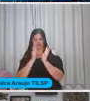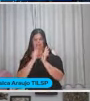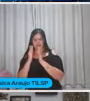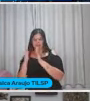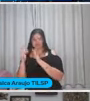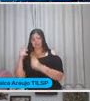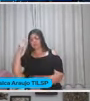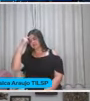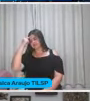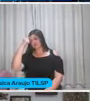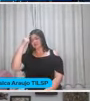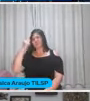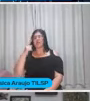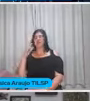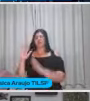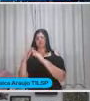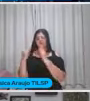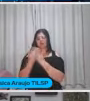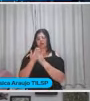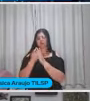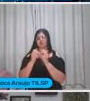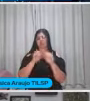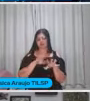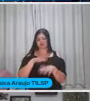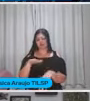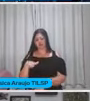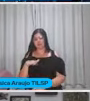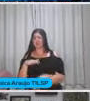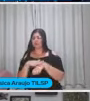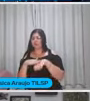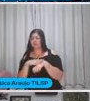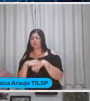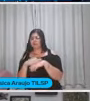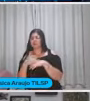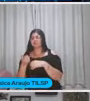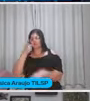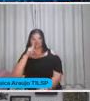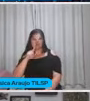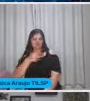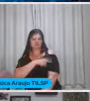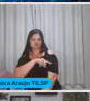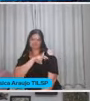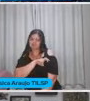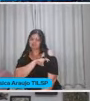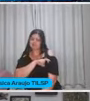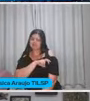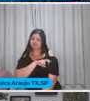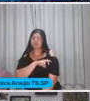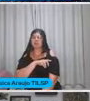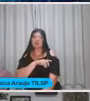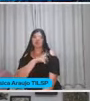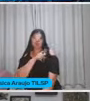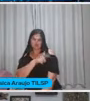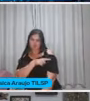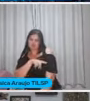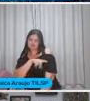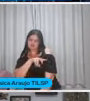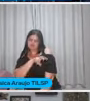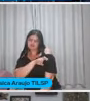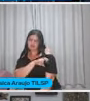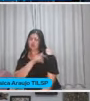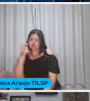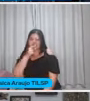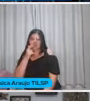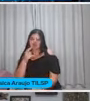na escola Será que a educação infantil Conversa com o ensino fundamental 1? Será que o ensino fundamental 1 Conversa com o fundamental